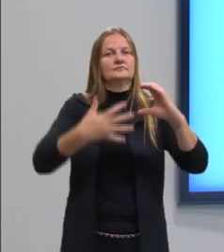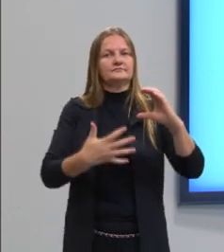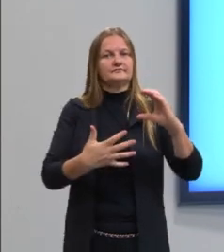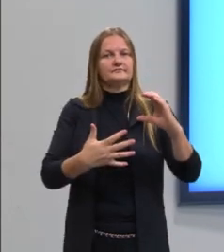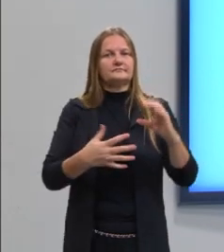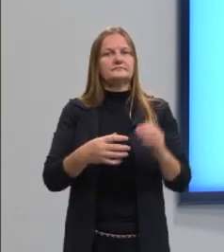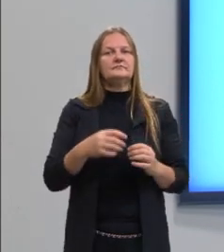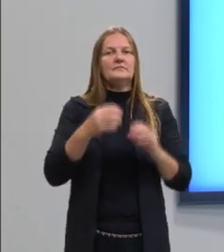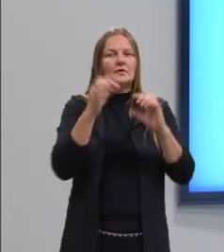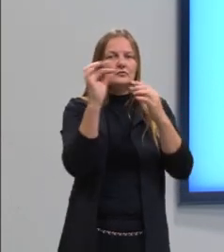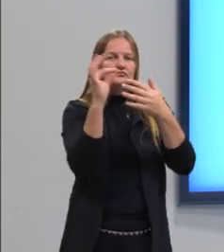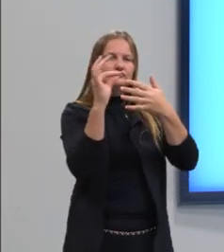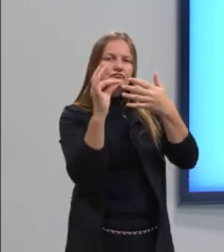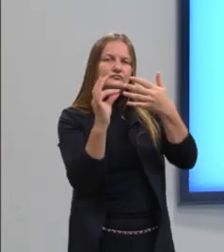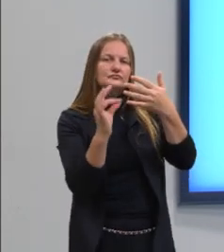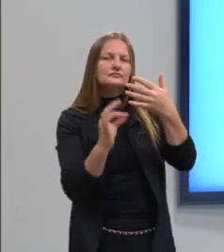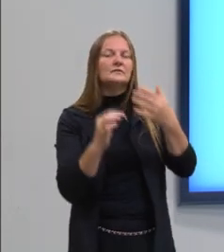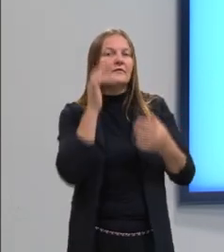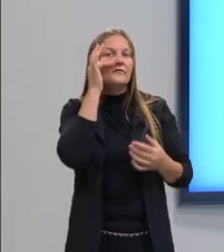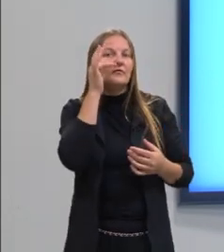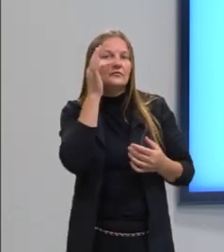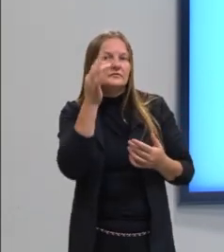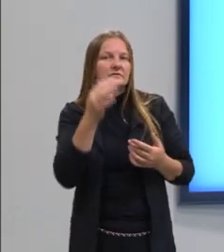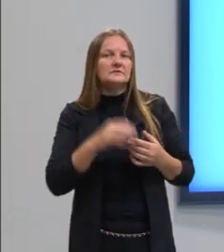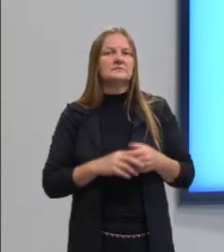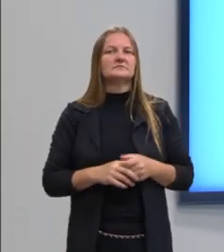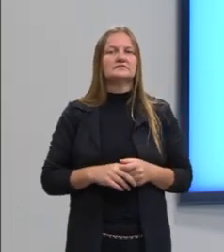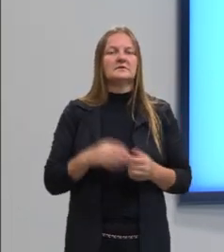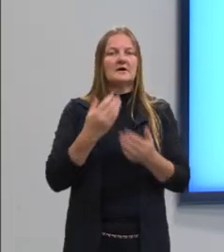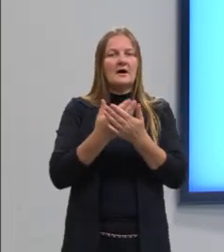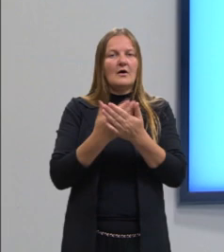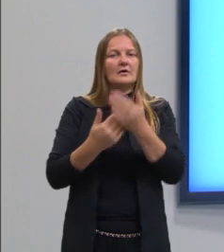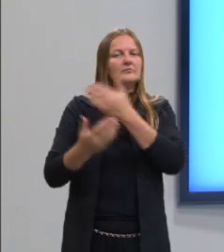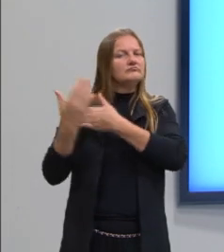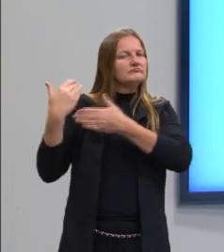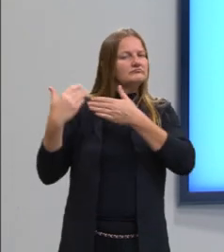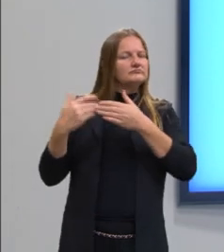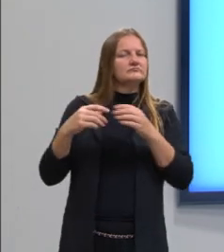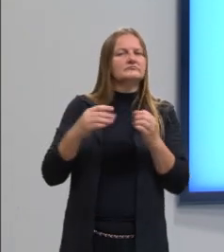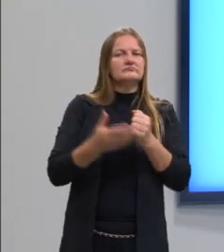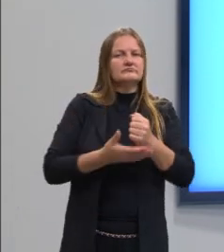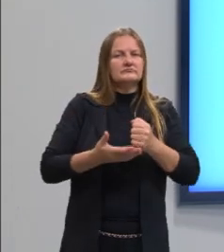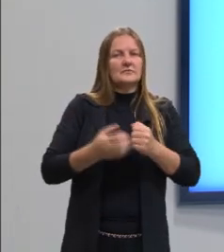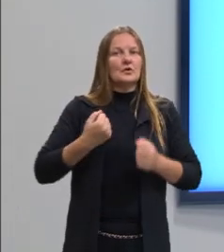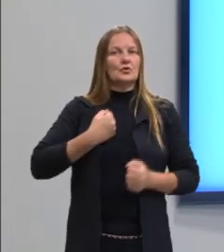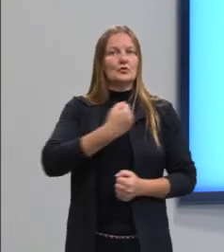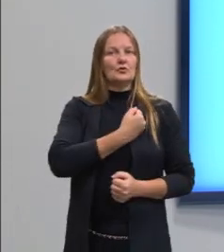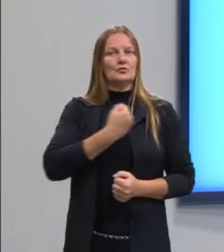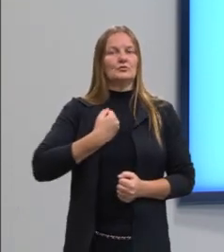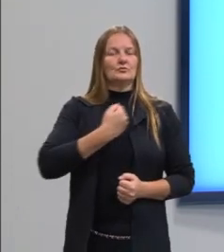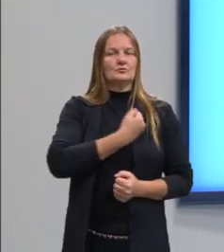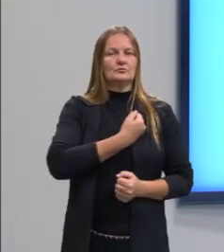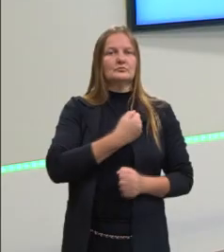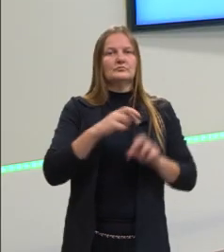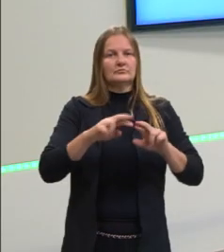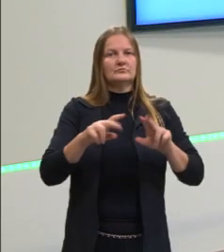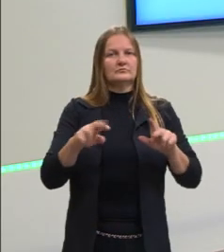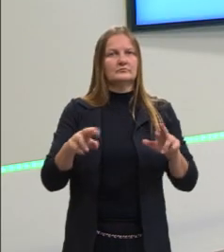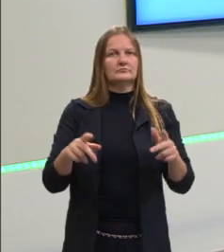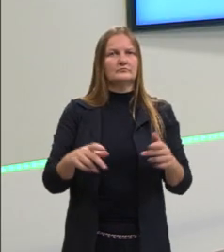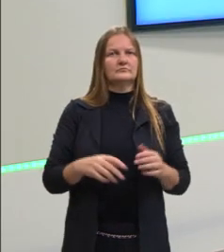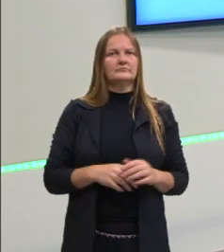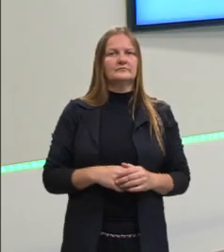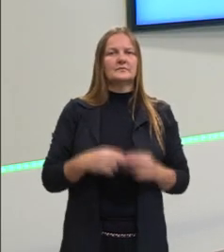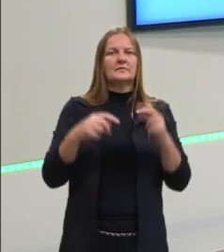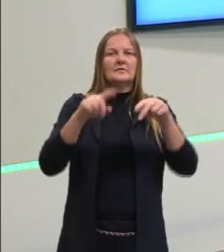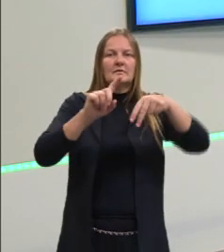aqueles elementos como sendo frutas. Nas aulas anteriores, eu falei de conjuntos basicamente numéricos, onde eu tinha um conjunto, por exemplo, dos